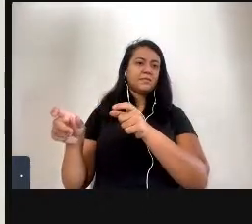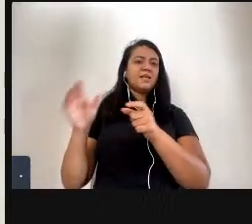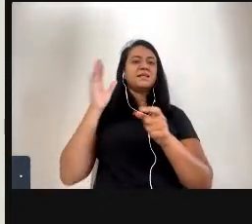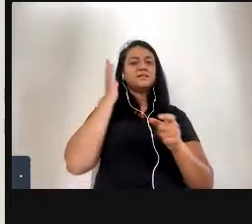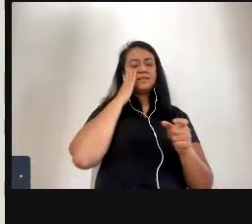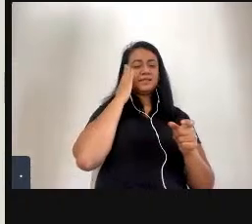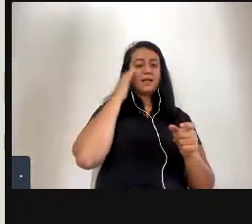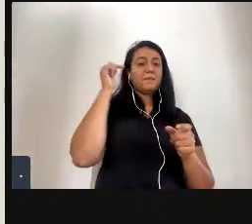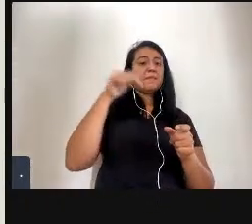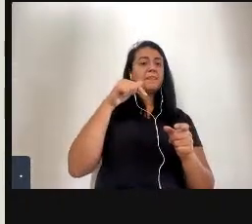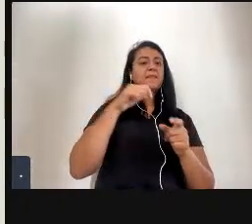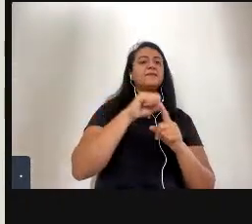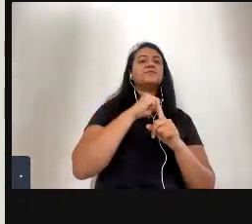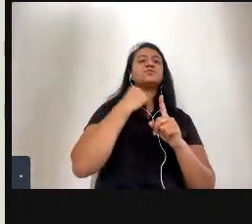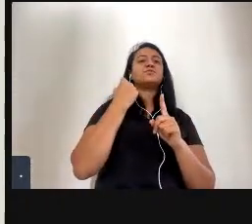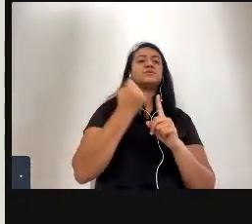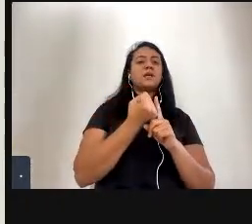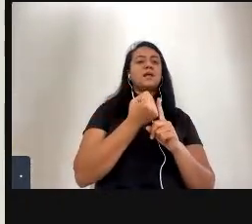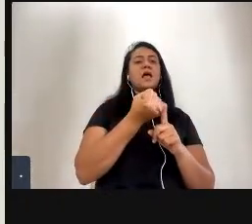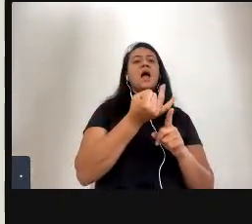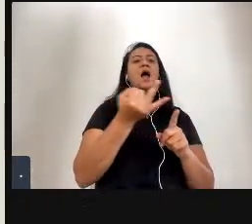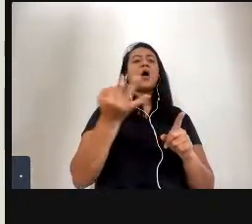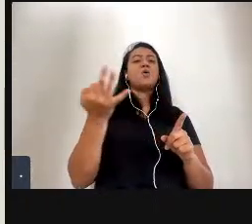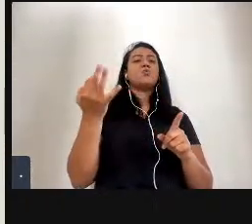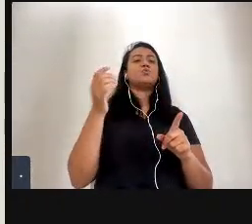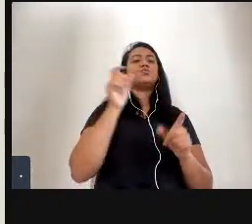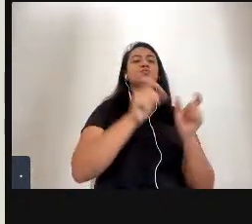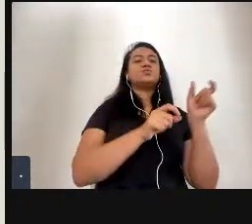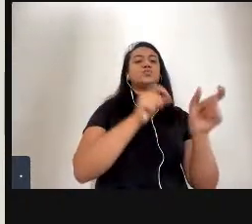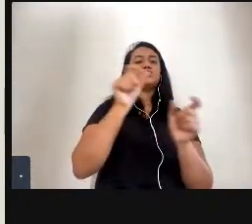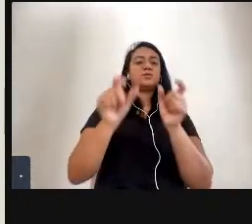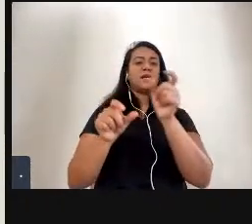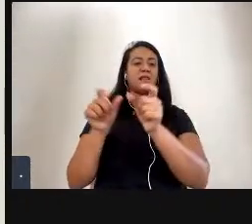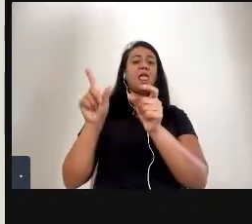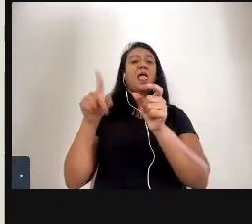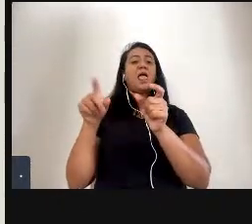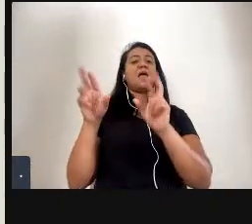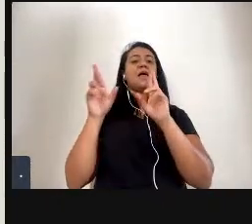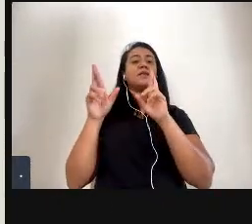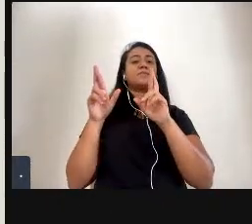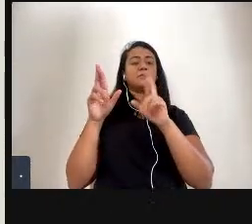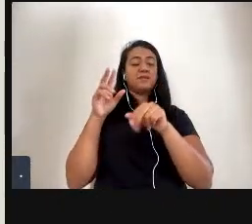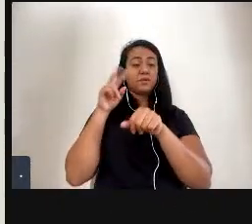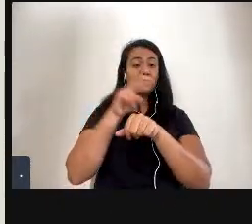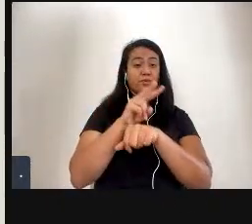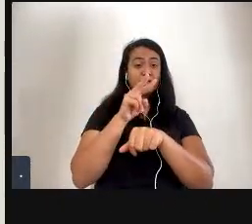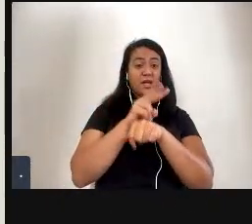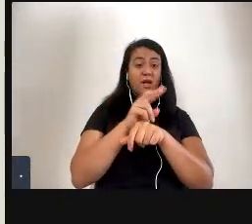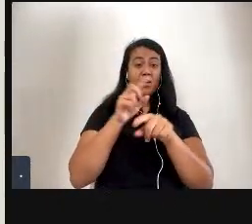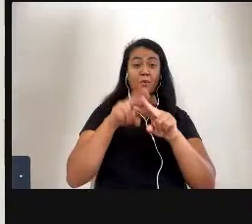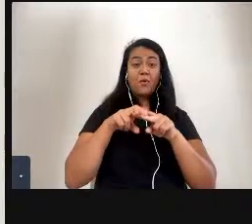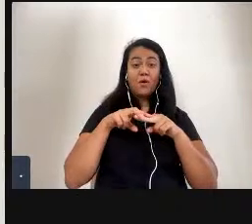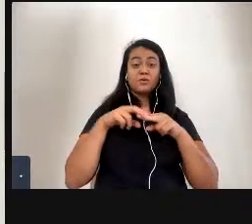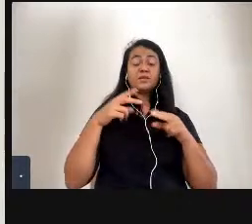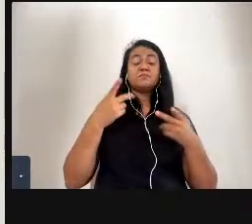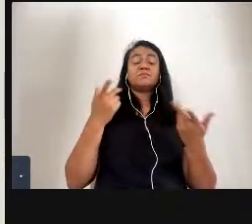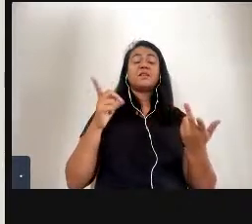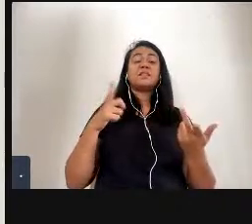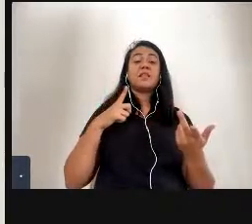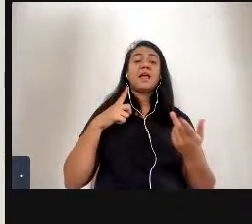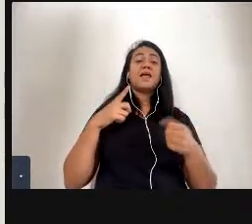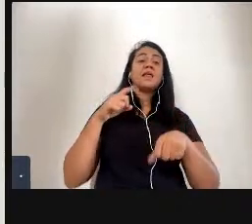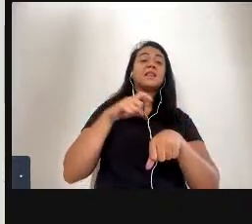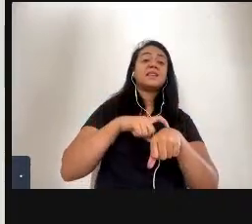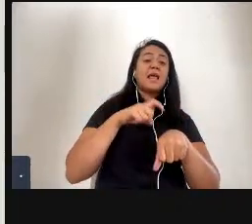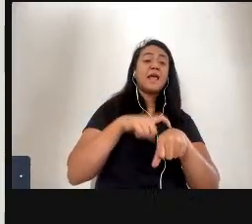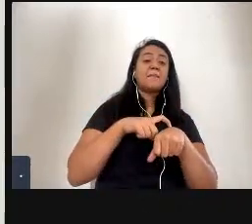que na nossa sociedade alguns sujeitos são delegados a essa função, porque é uma função que exige tempo e exige